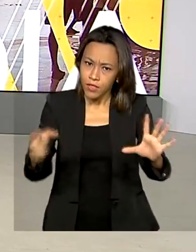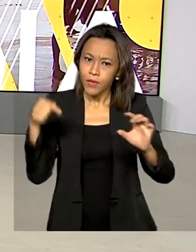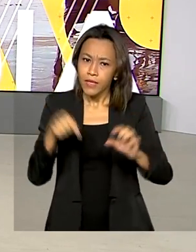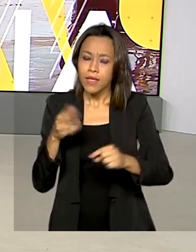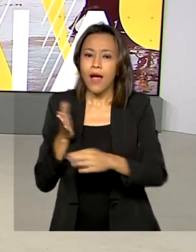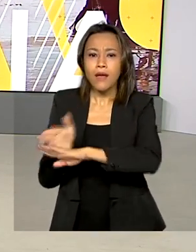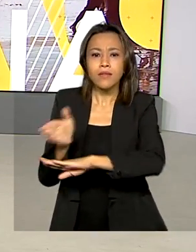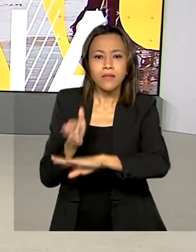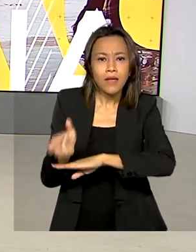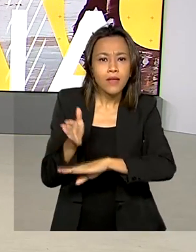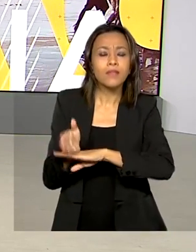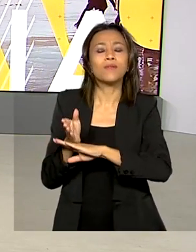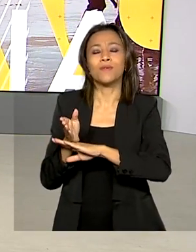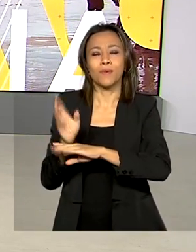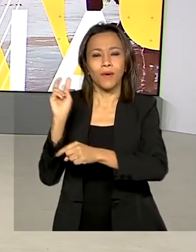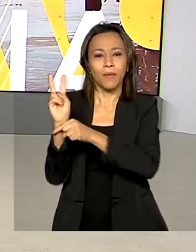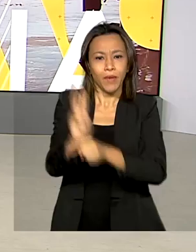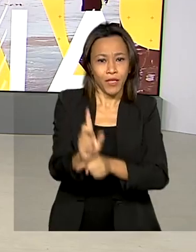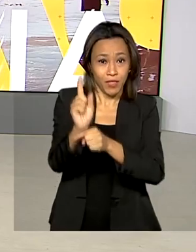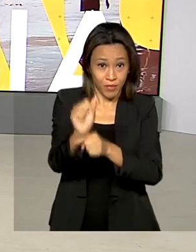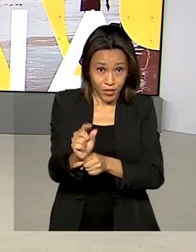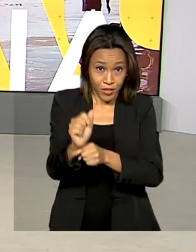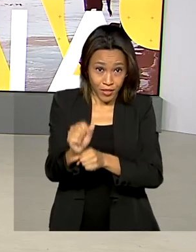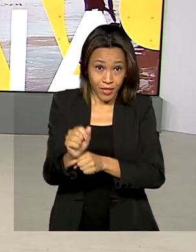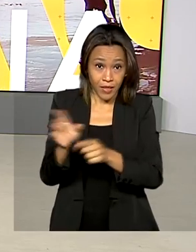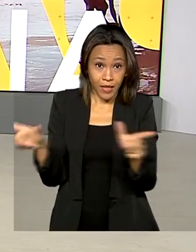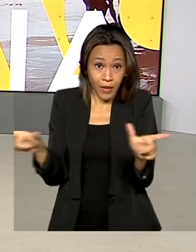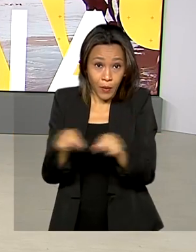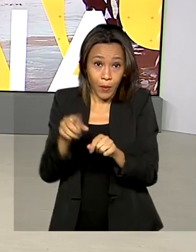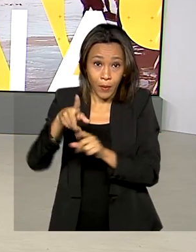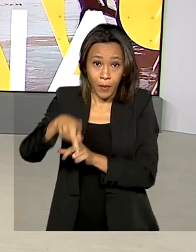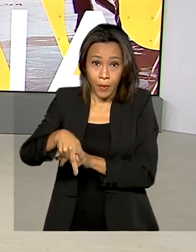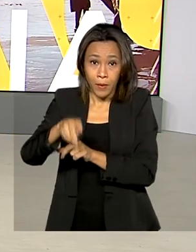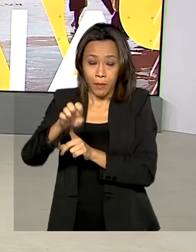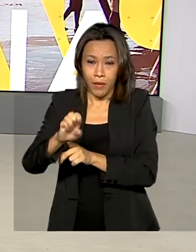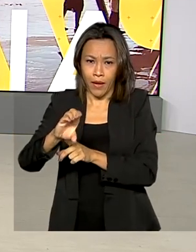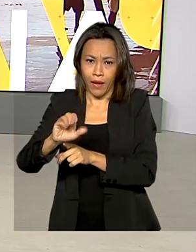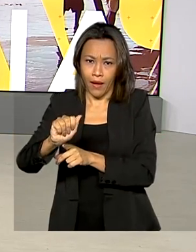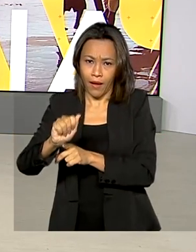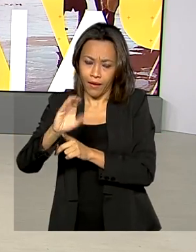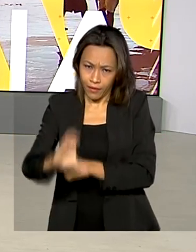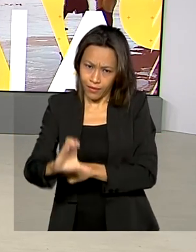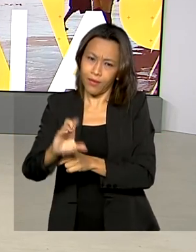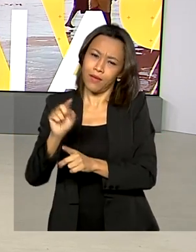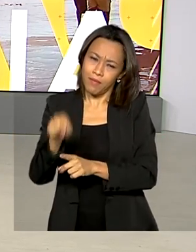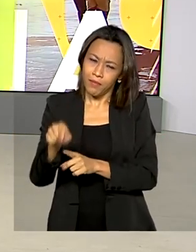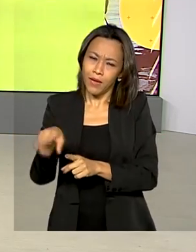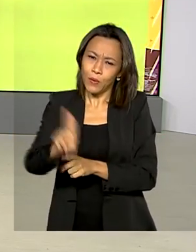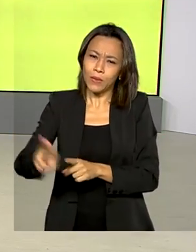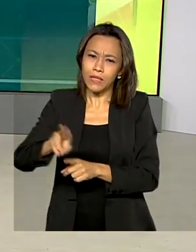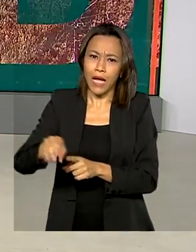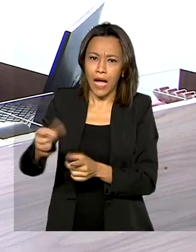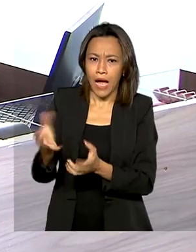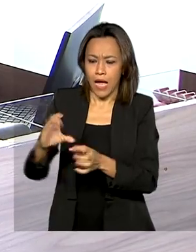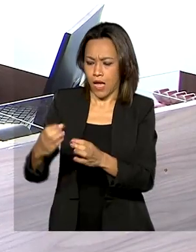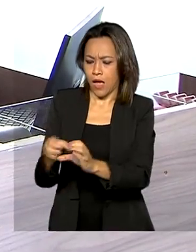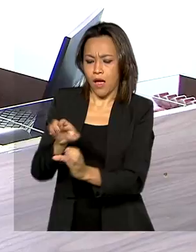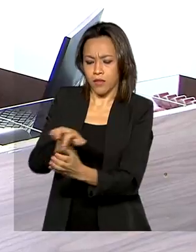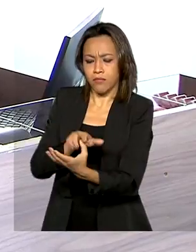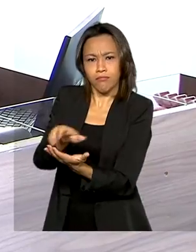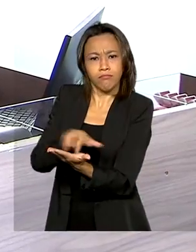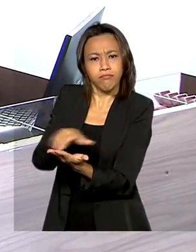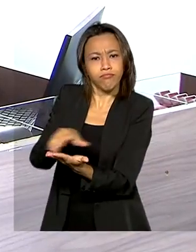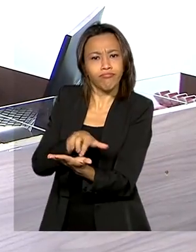Crédito, o PEAC Maquininhas. O financiamento é garantido pelas vendas futuras com as máquinas de cartão. Uma